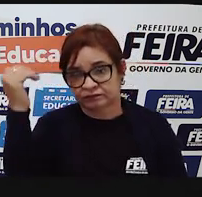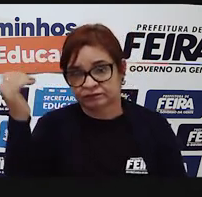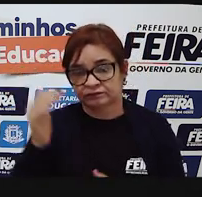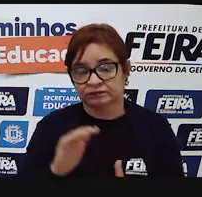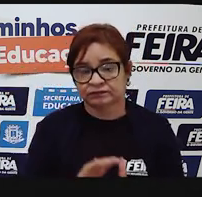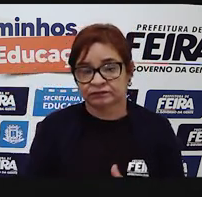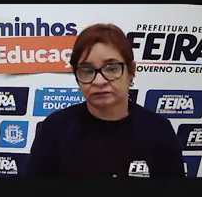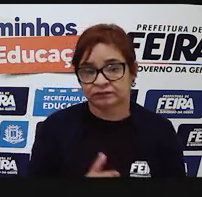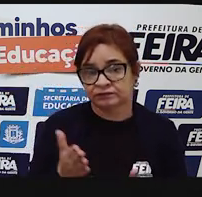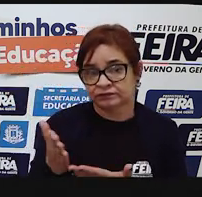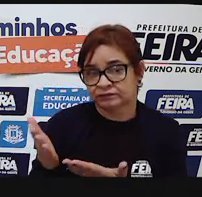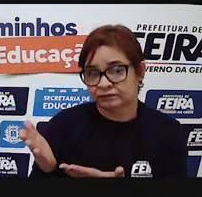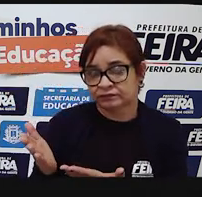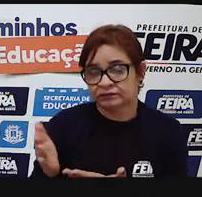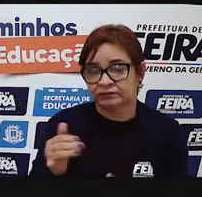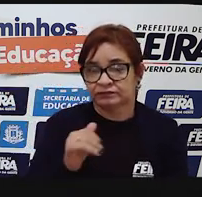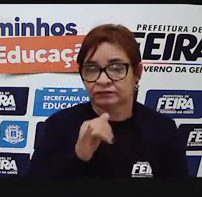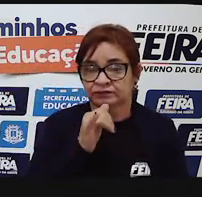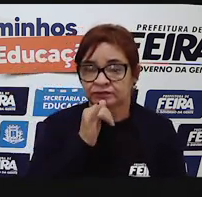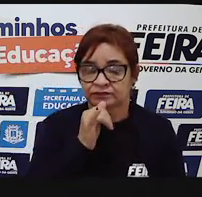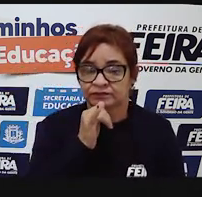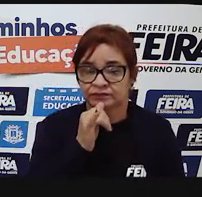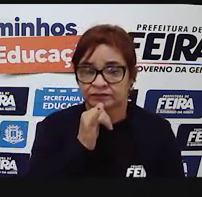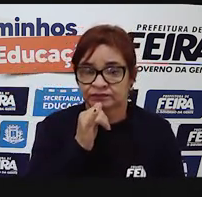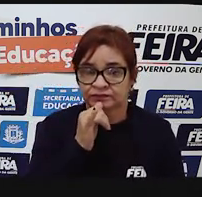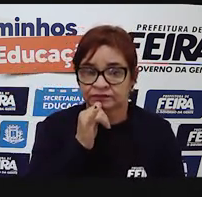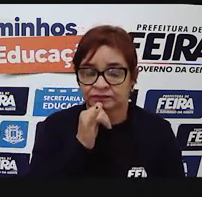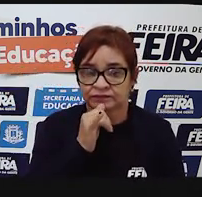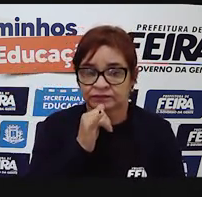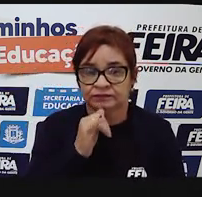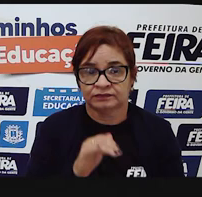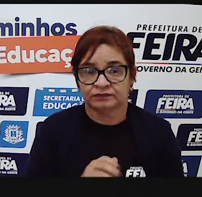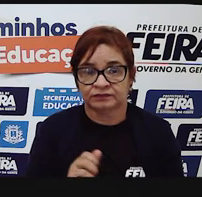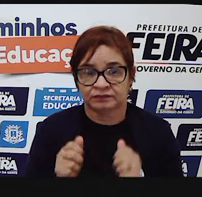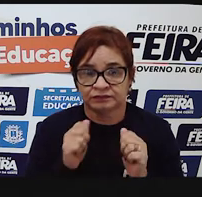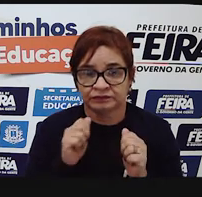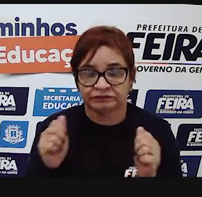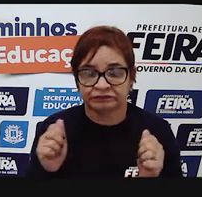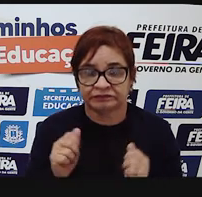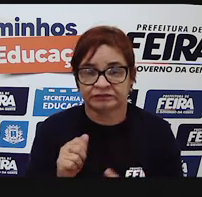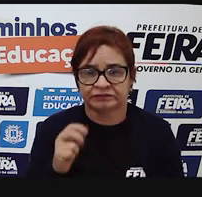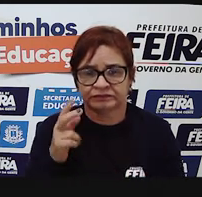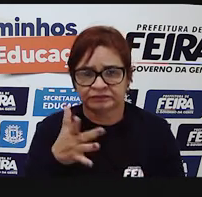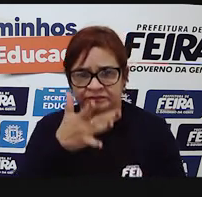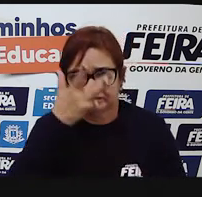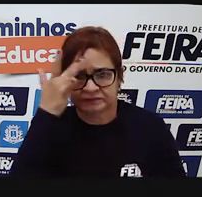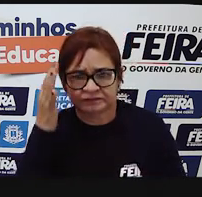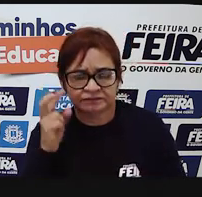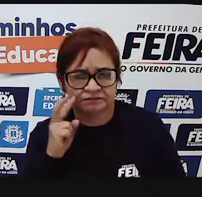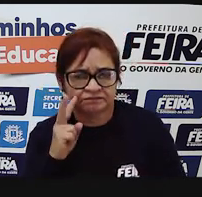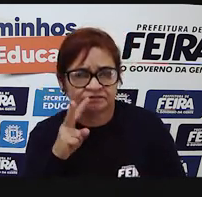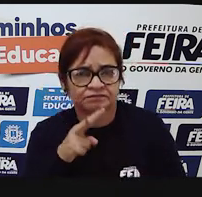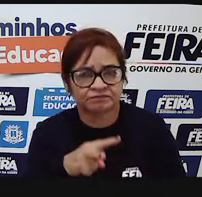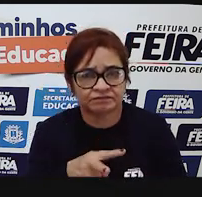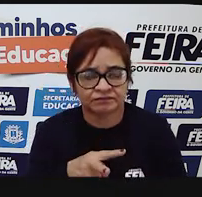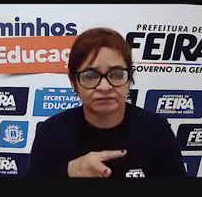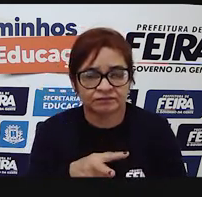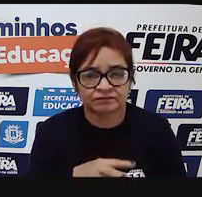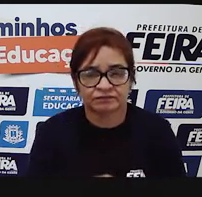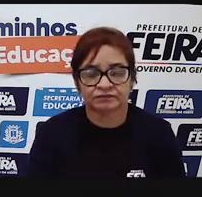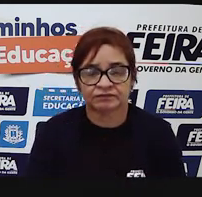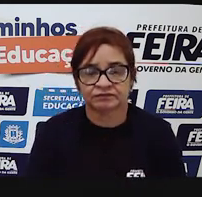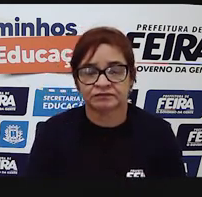esse meme aí da Carminha, que viralizou muito